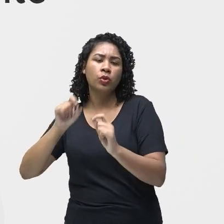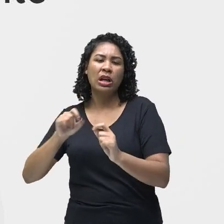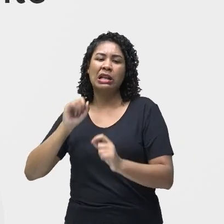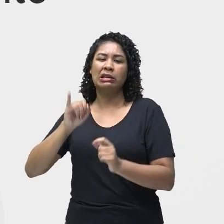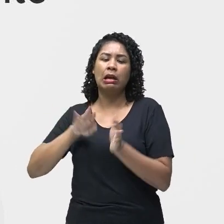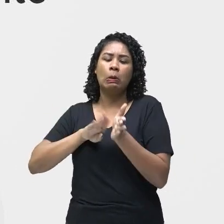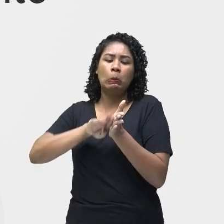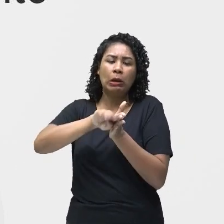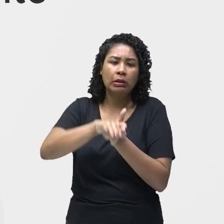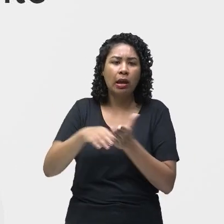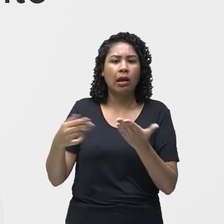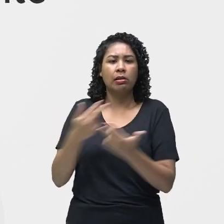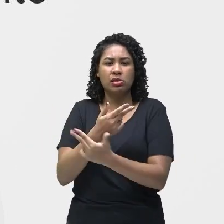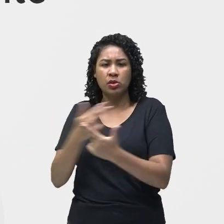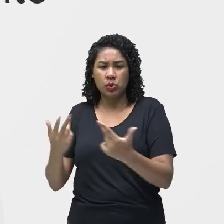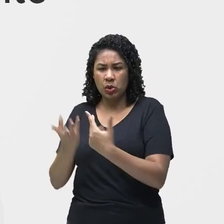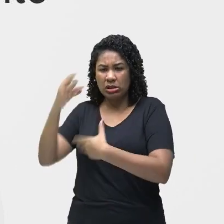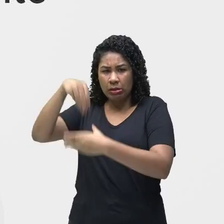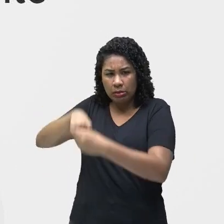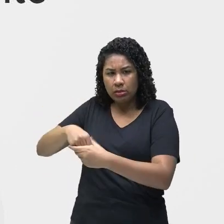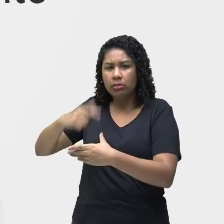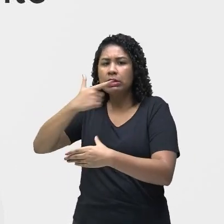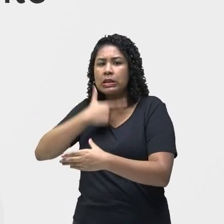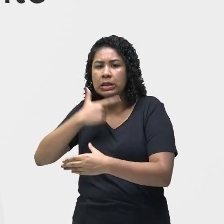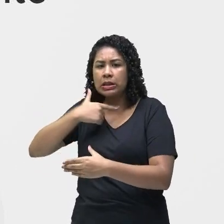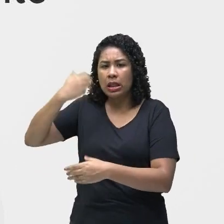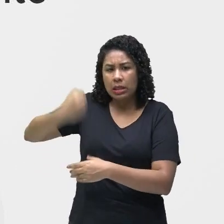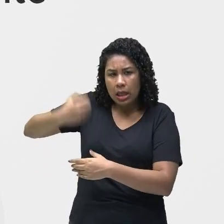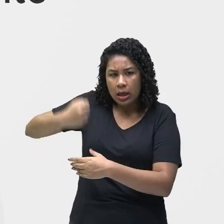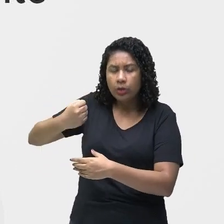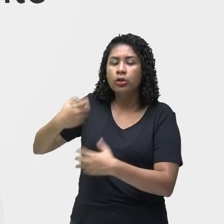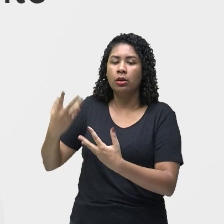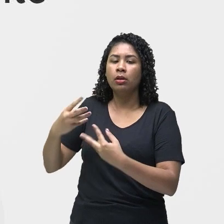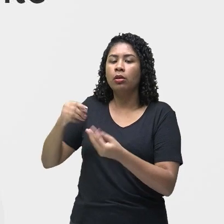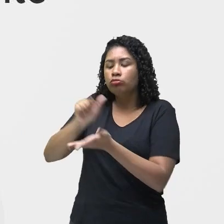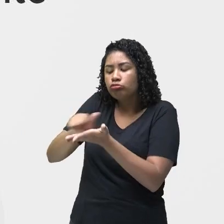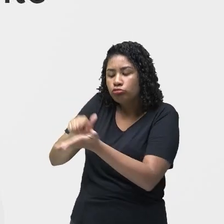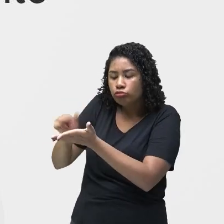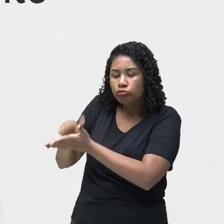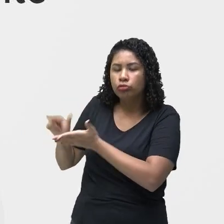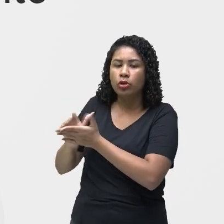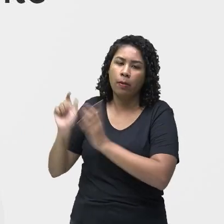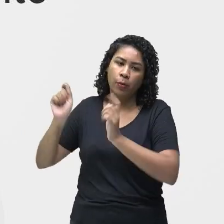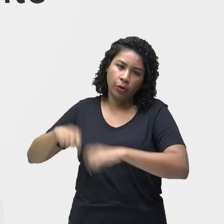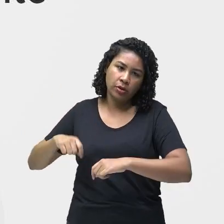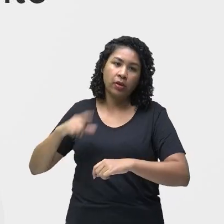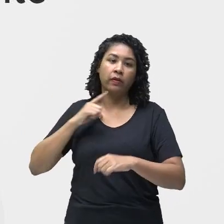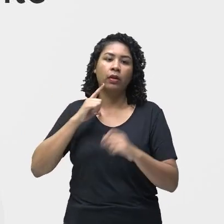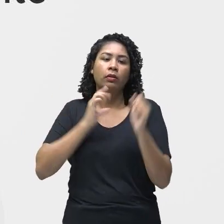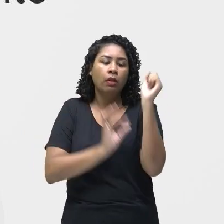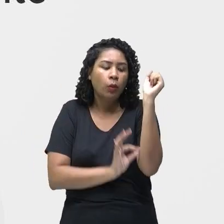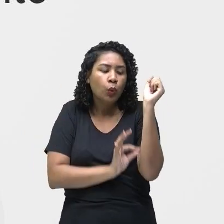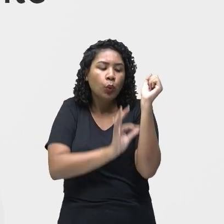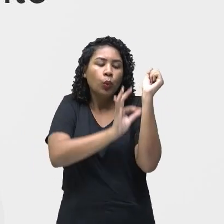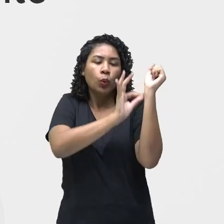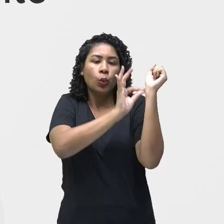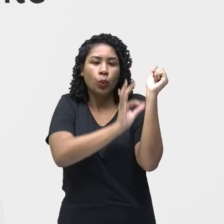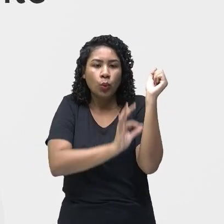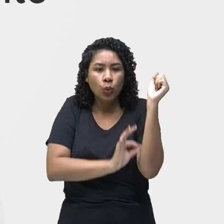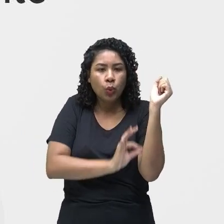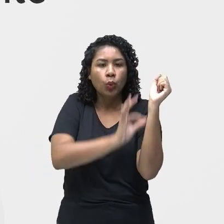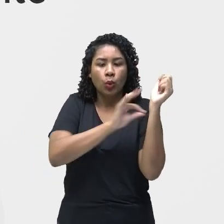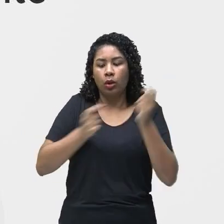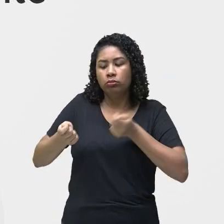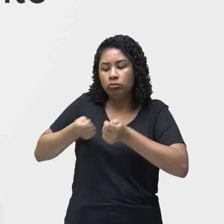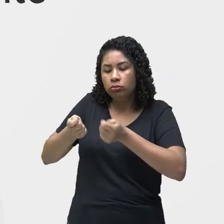-organismos desses alimentos. E é um processo que se faz com o controle de temperatura. A hora aumenta, a hora diminui. Então,